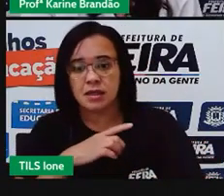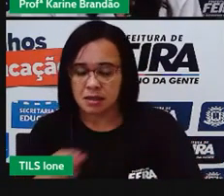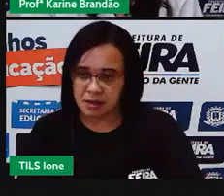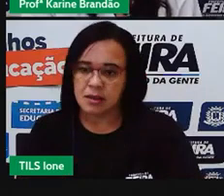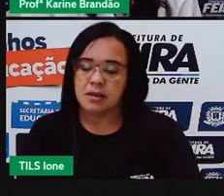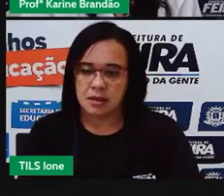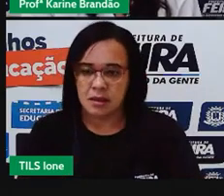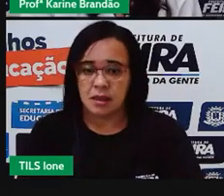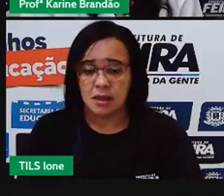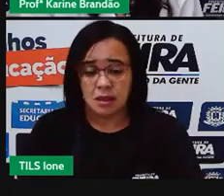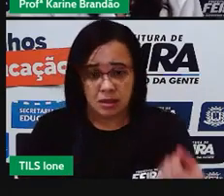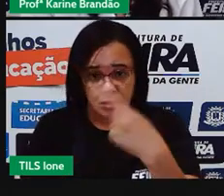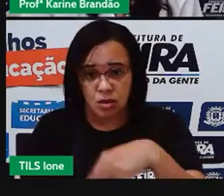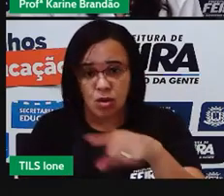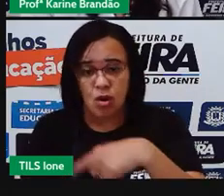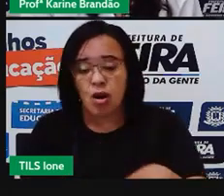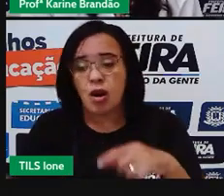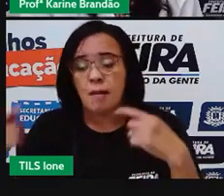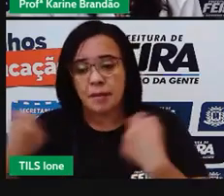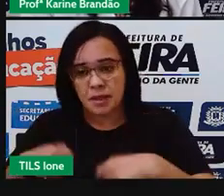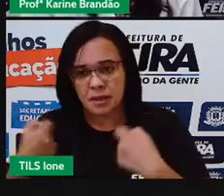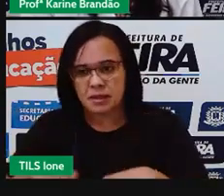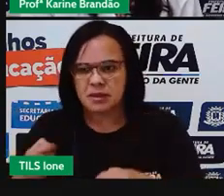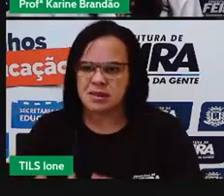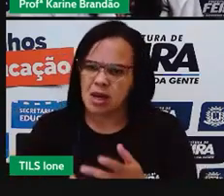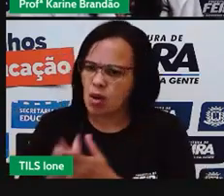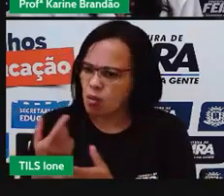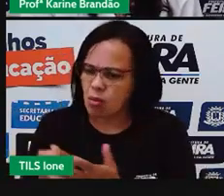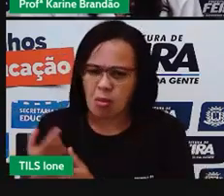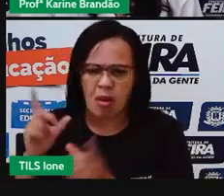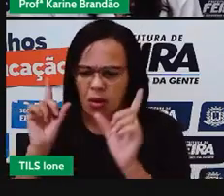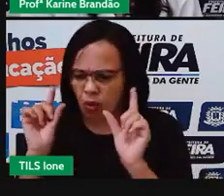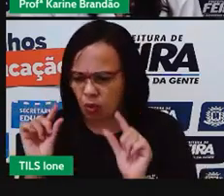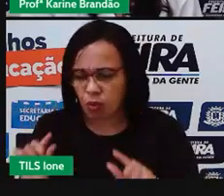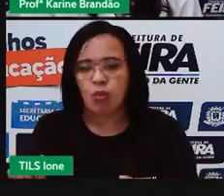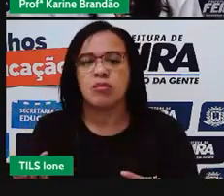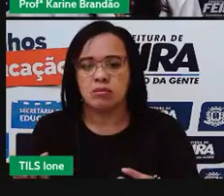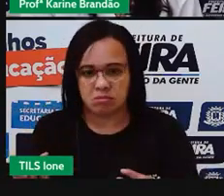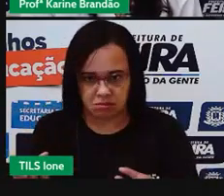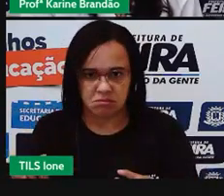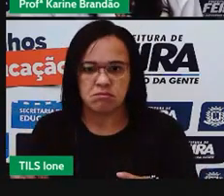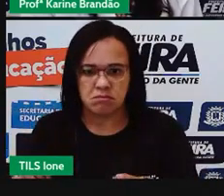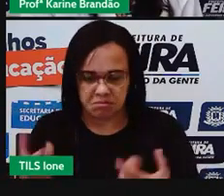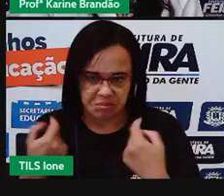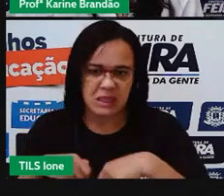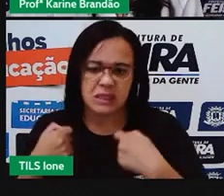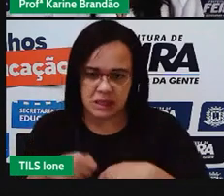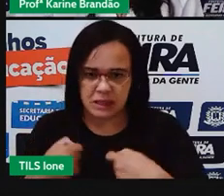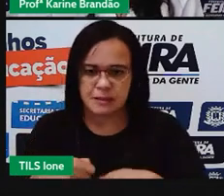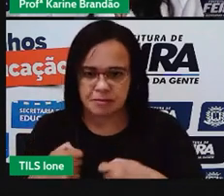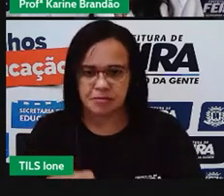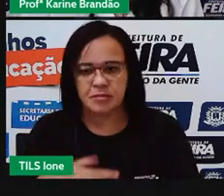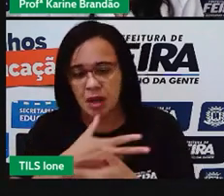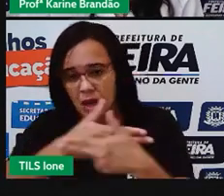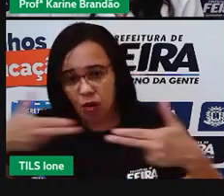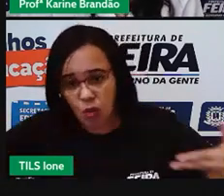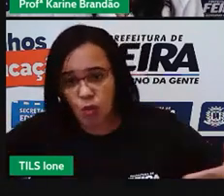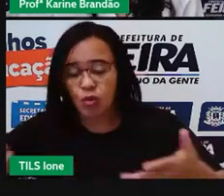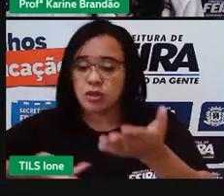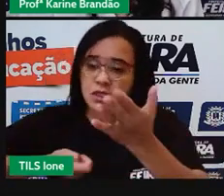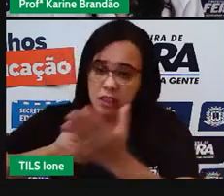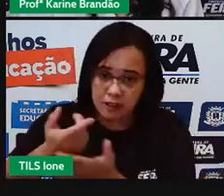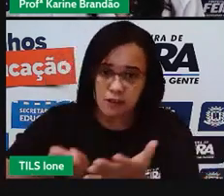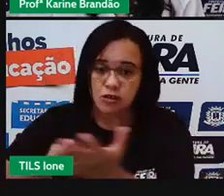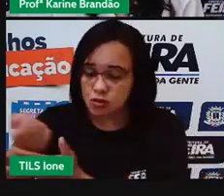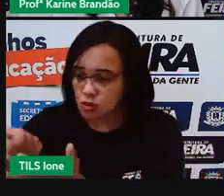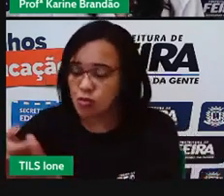industrializados reduzir a pegada de carbono também nos produtos usando produtos